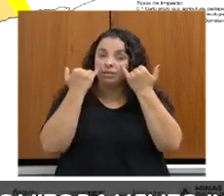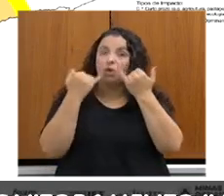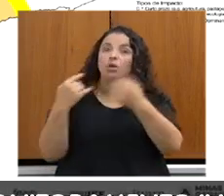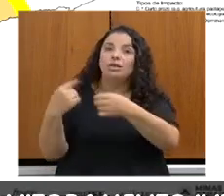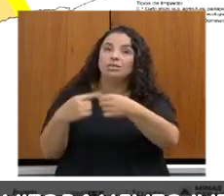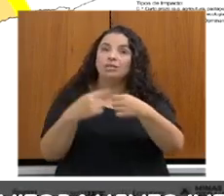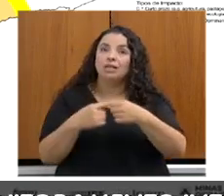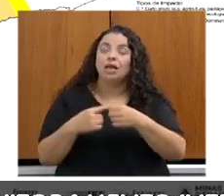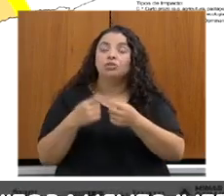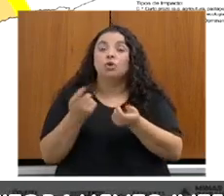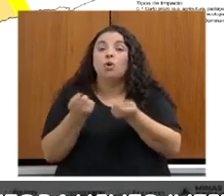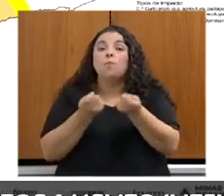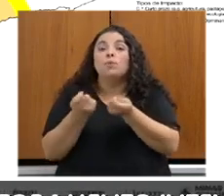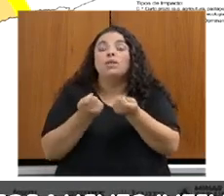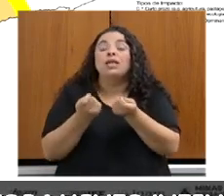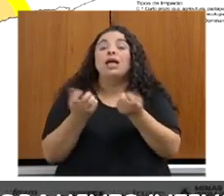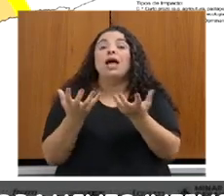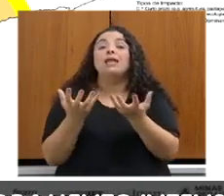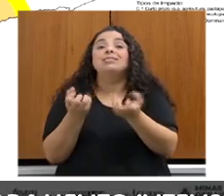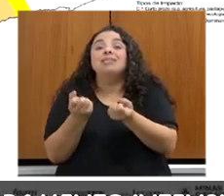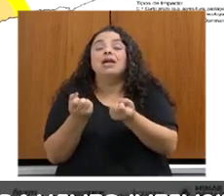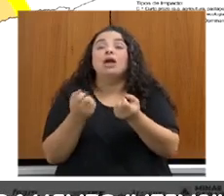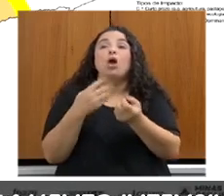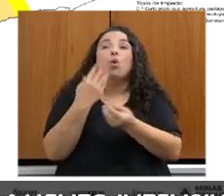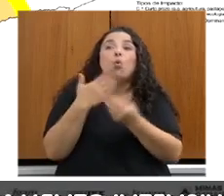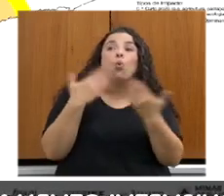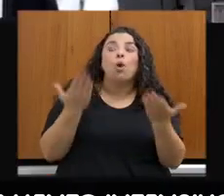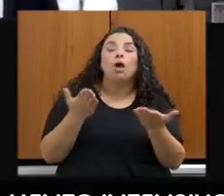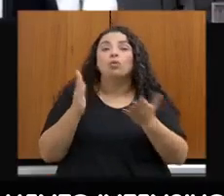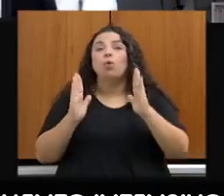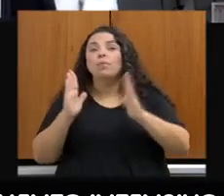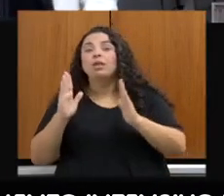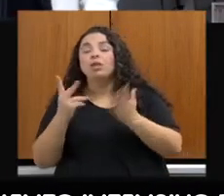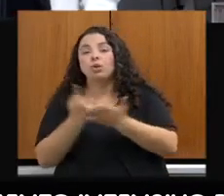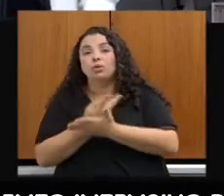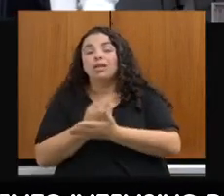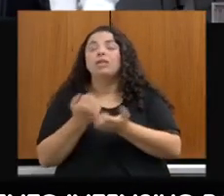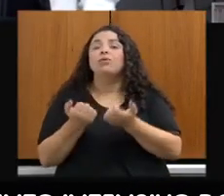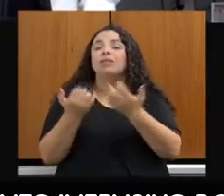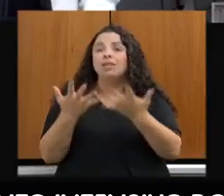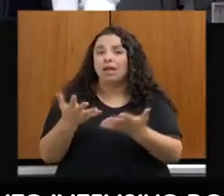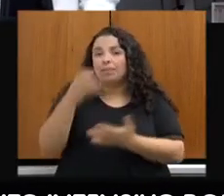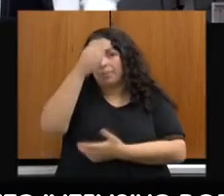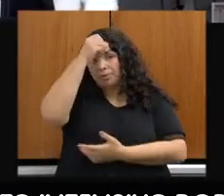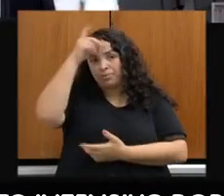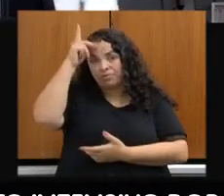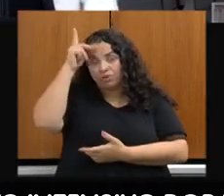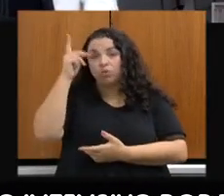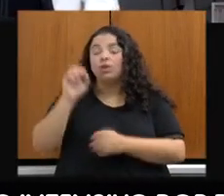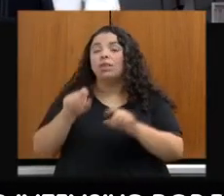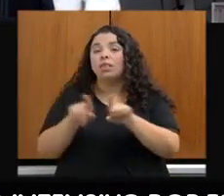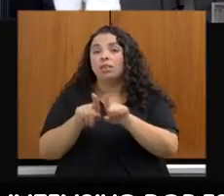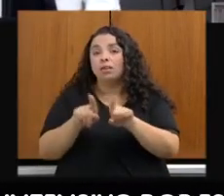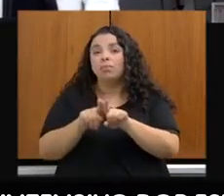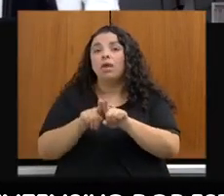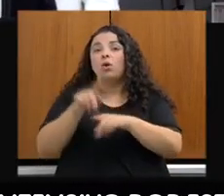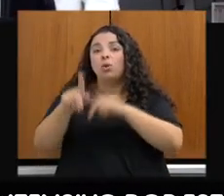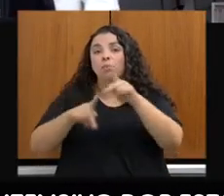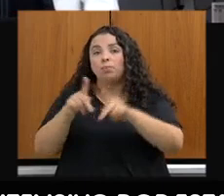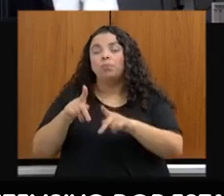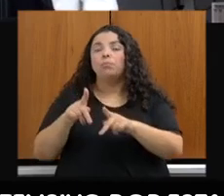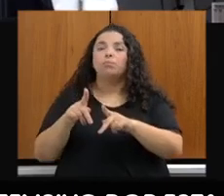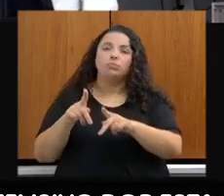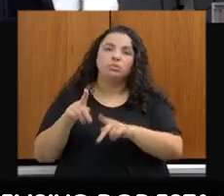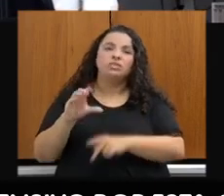trazemos essas informações para o público em geral, para os municípios, mas também para a sociedade civil, sobre a severidade da